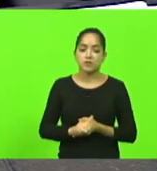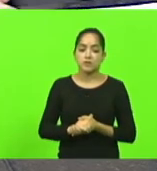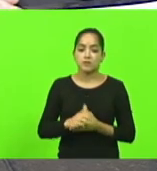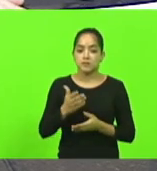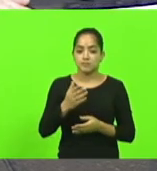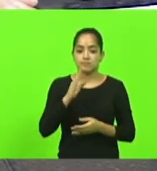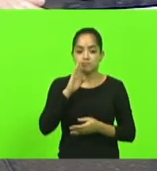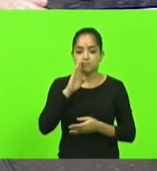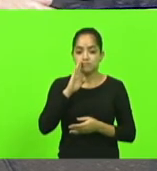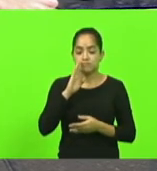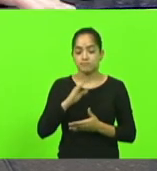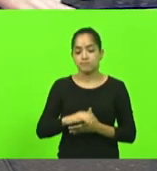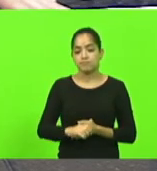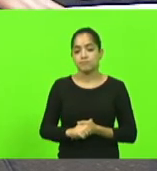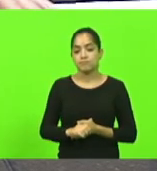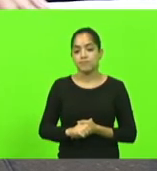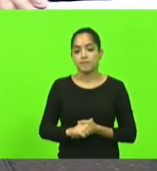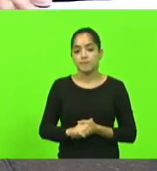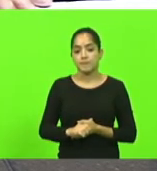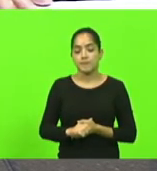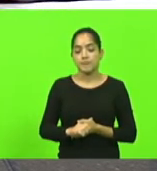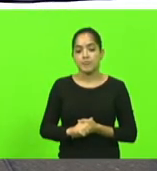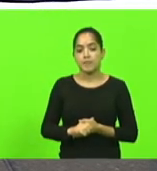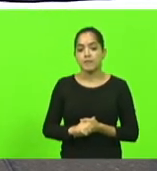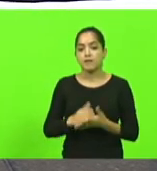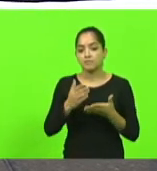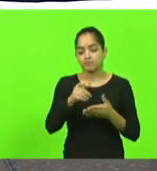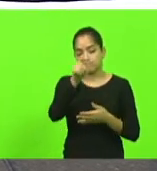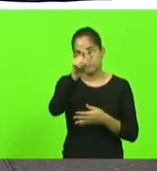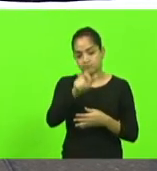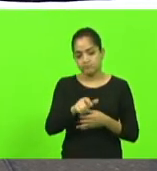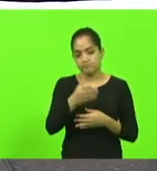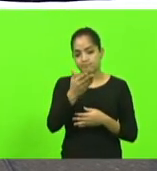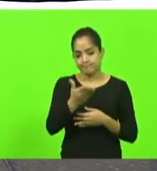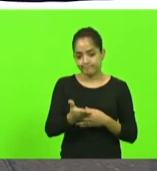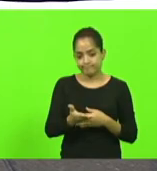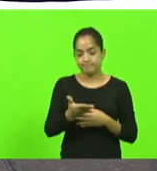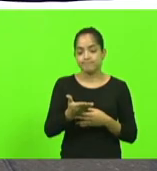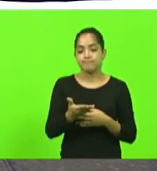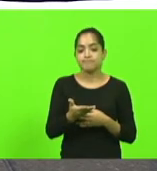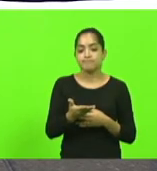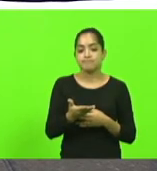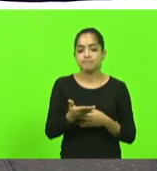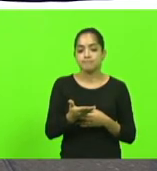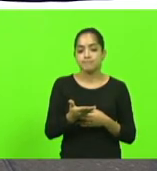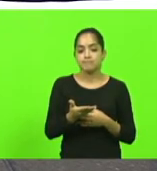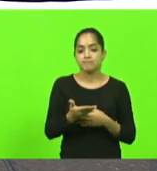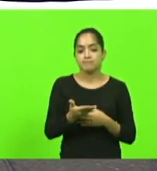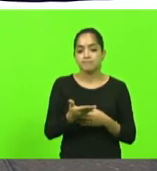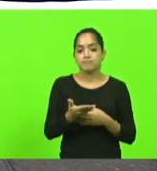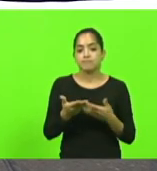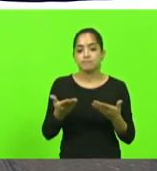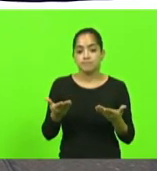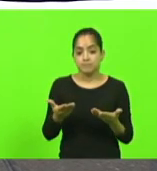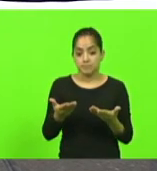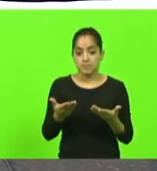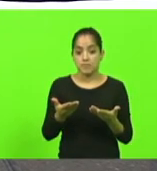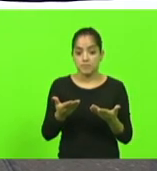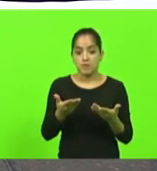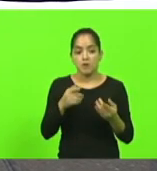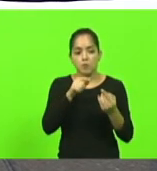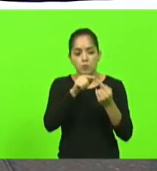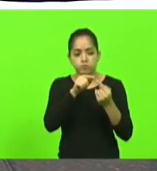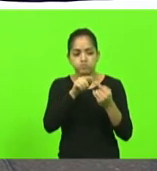Berlanda vossa excelência também é uma pessoa que tem profunda ligação com o campo